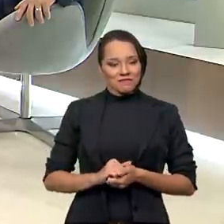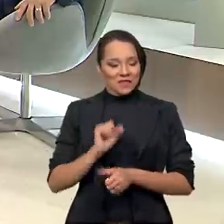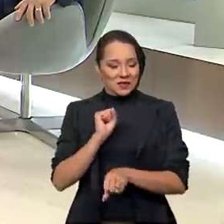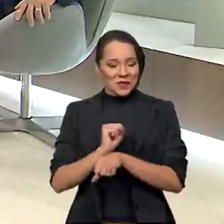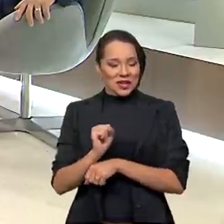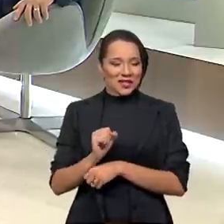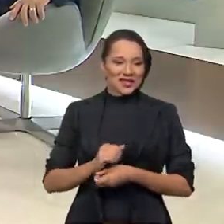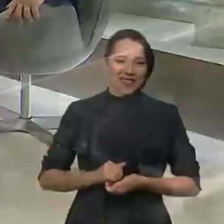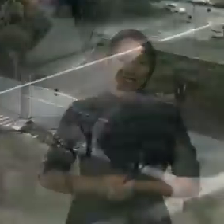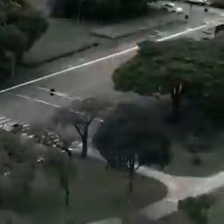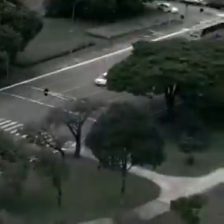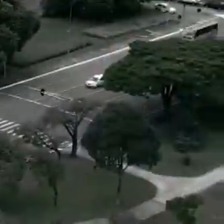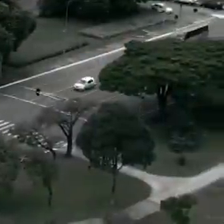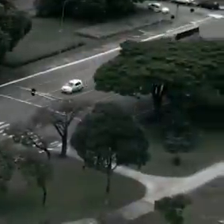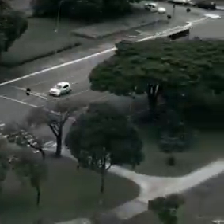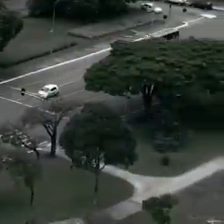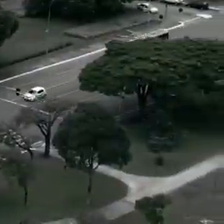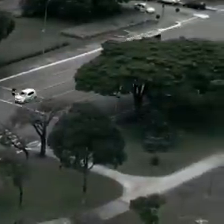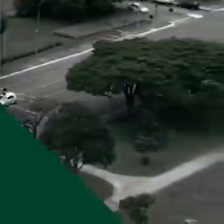saia daí.